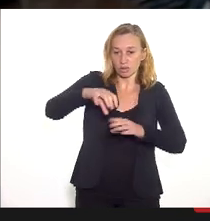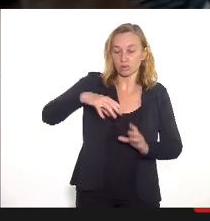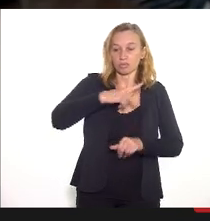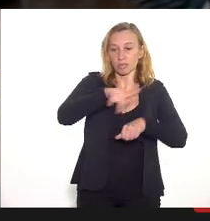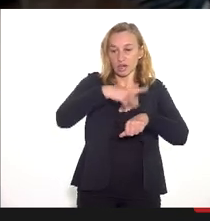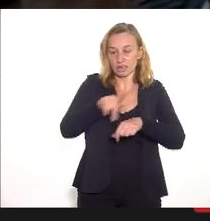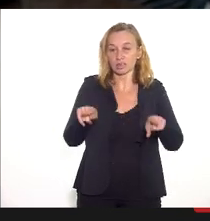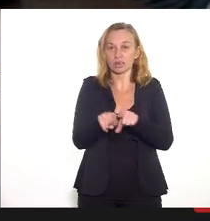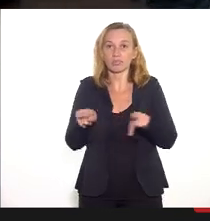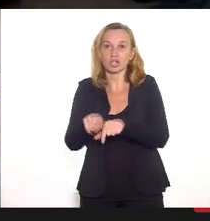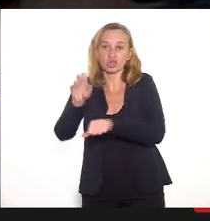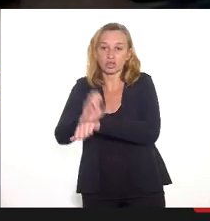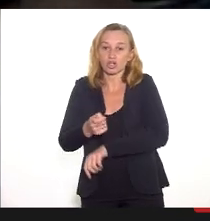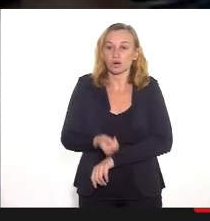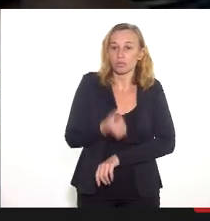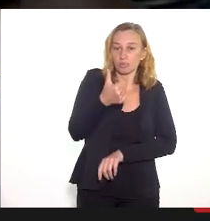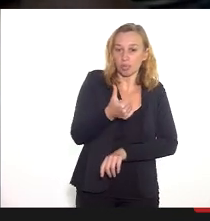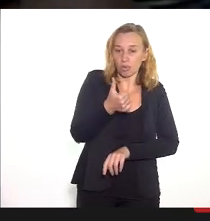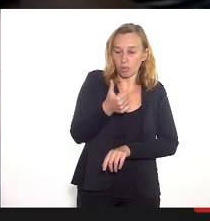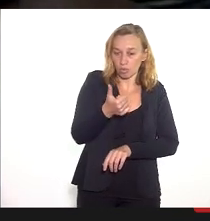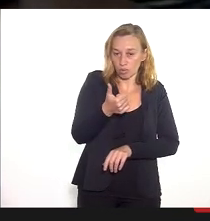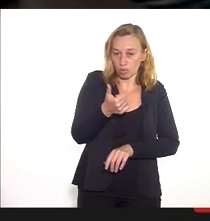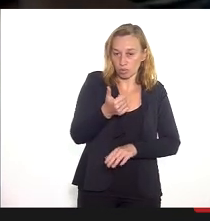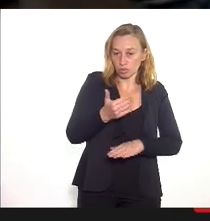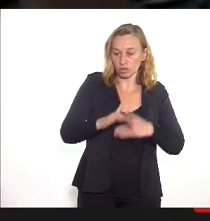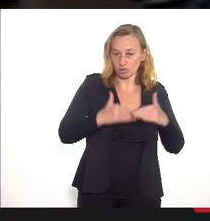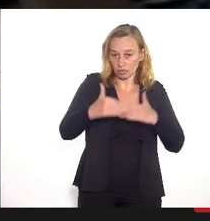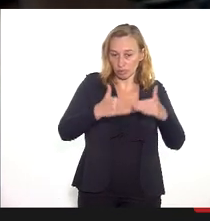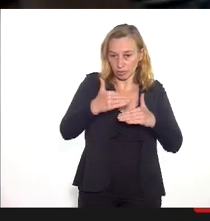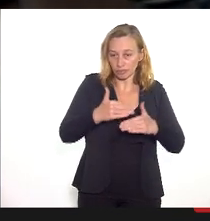no estado, com pouquíssima repercussão na atenção primária.